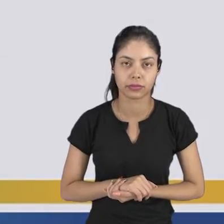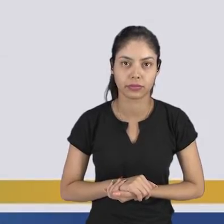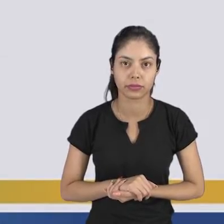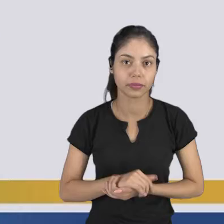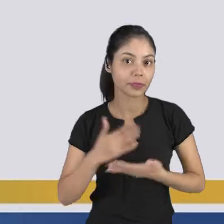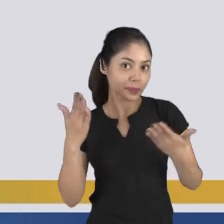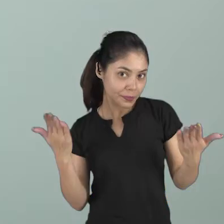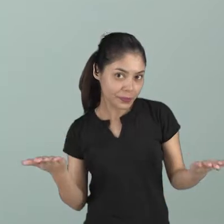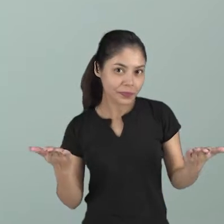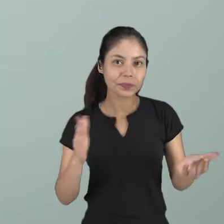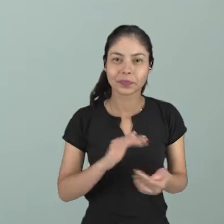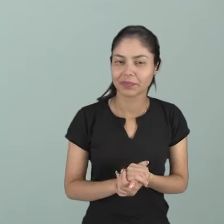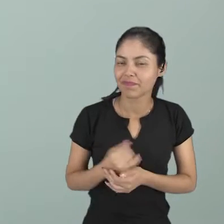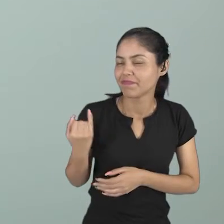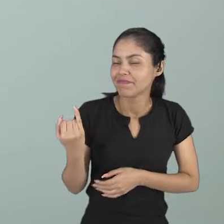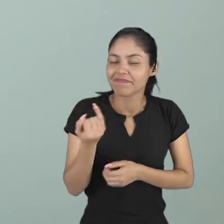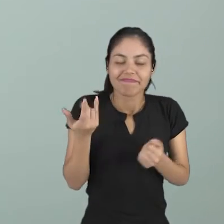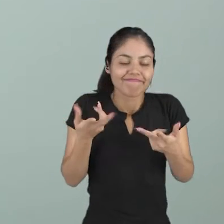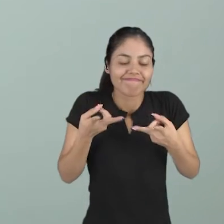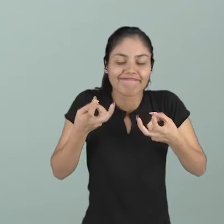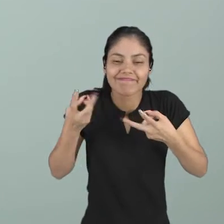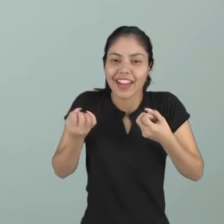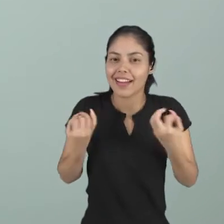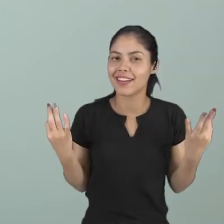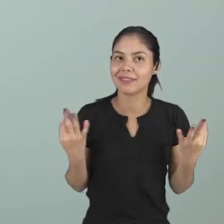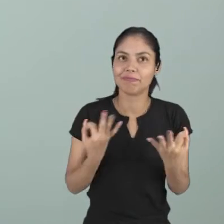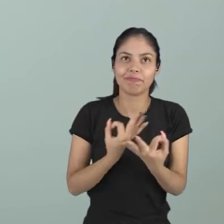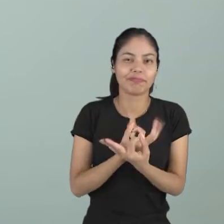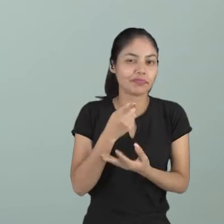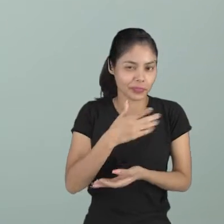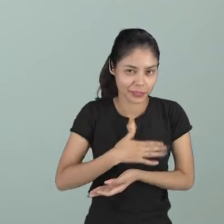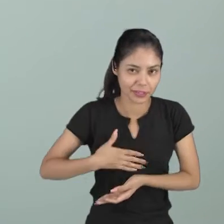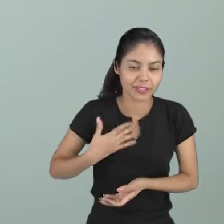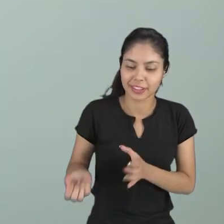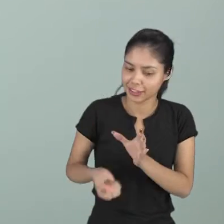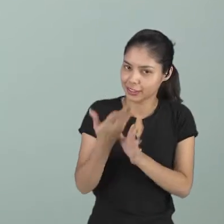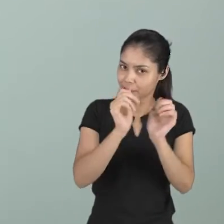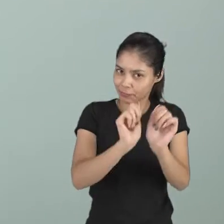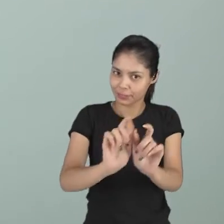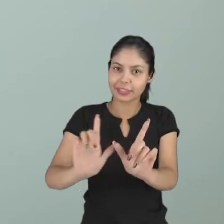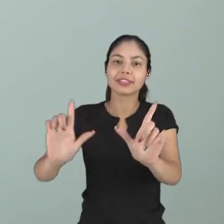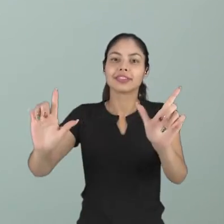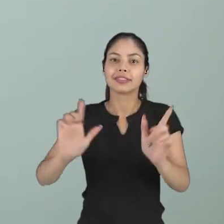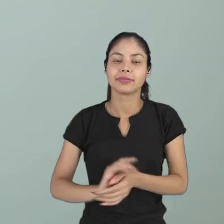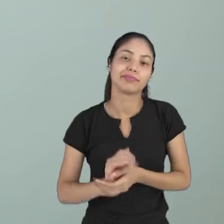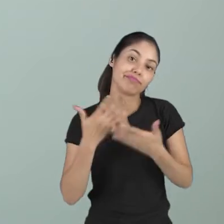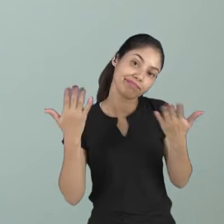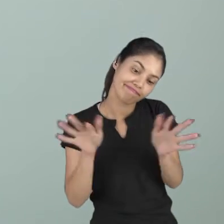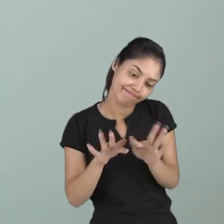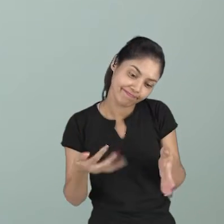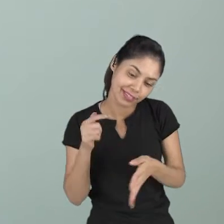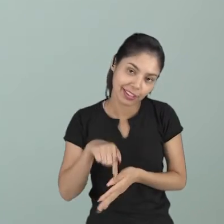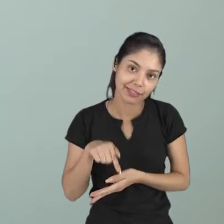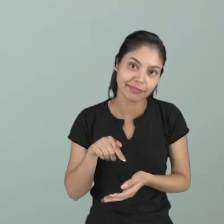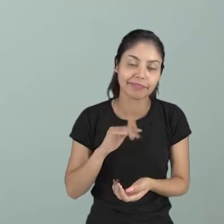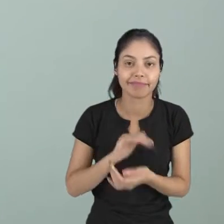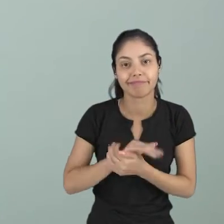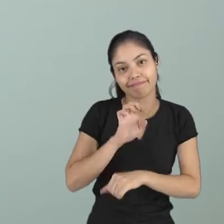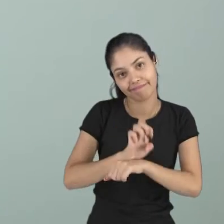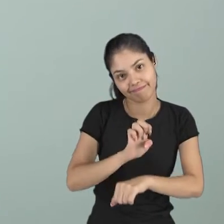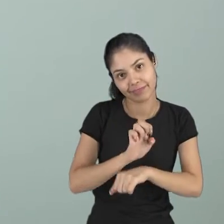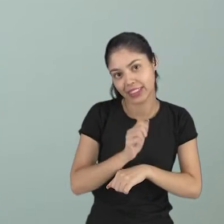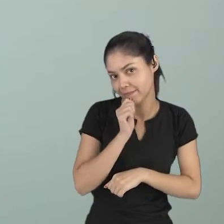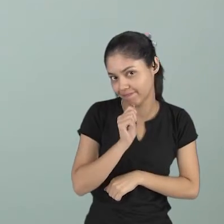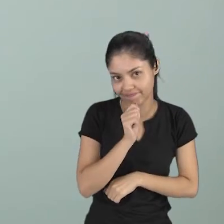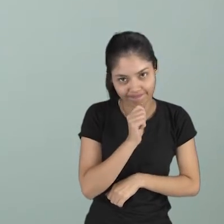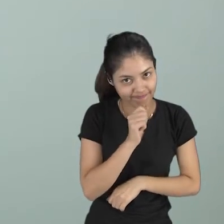Gente, é incrível, não é mesmo? Você gostou dessa projeção? Infelizmente, aqui no nosso estado, nós ainda não